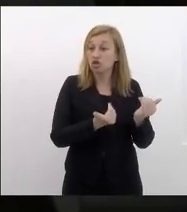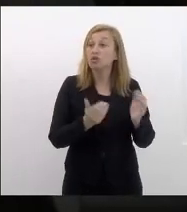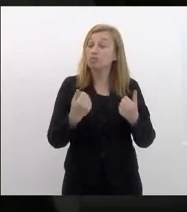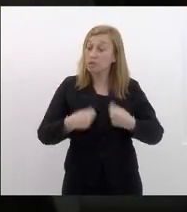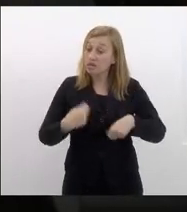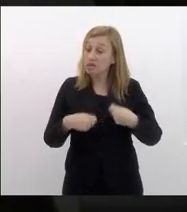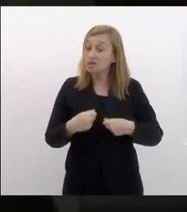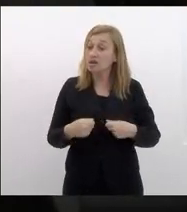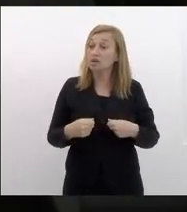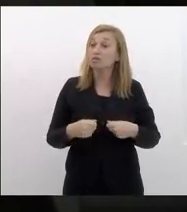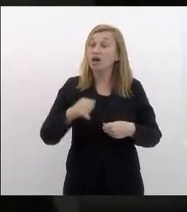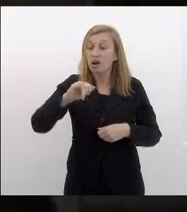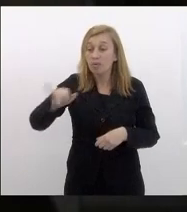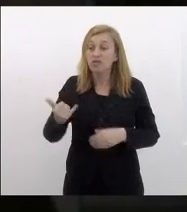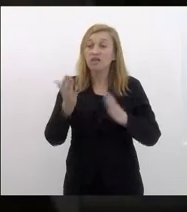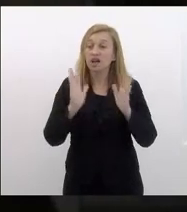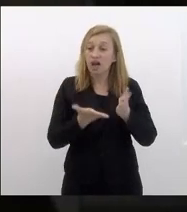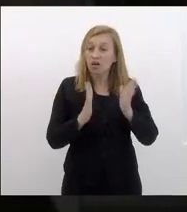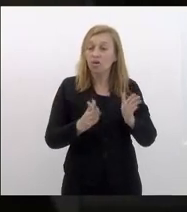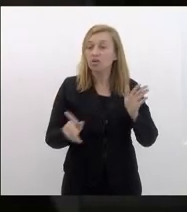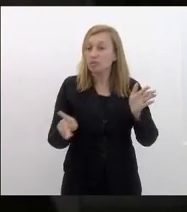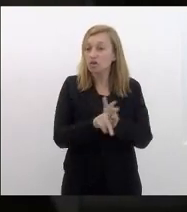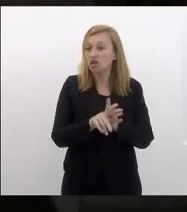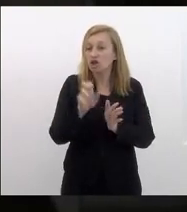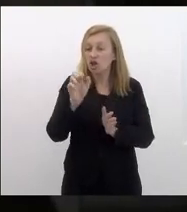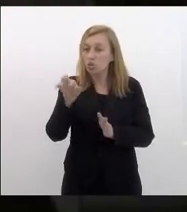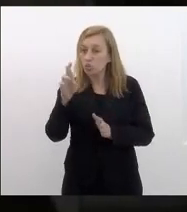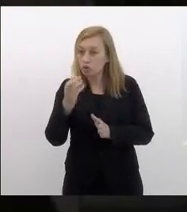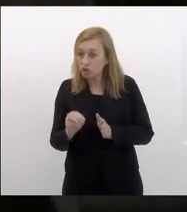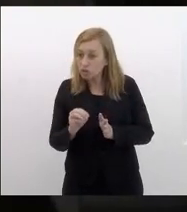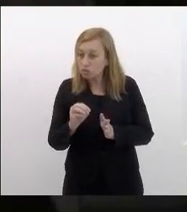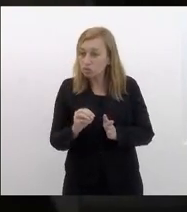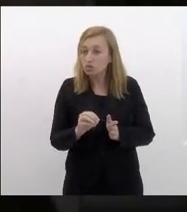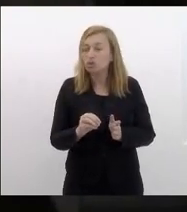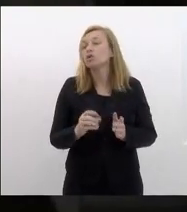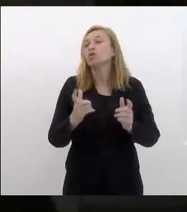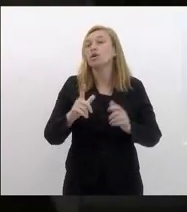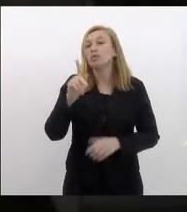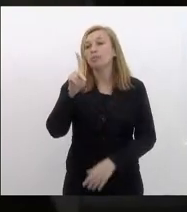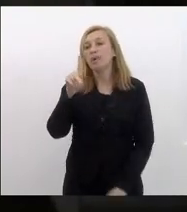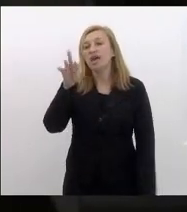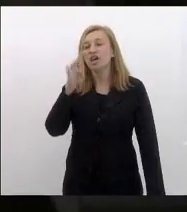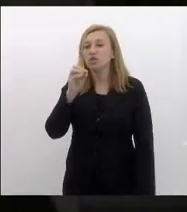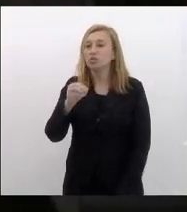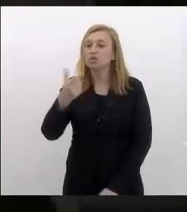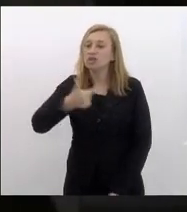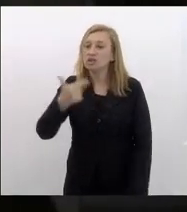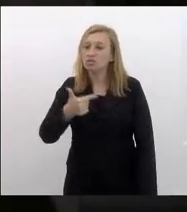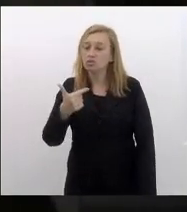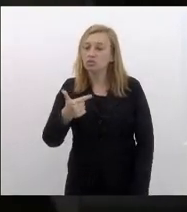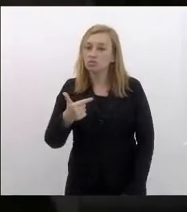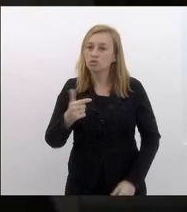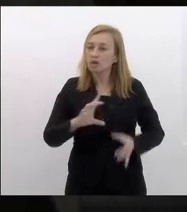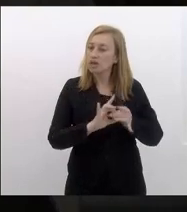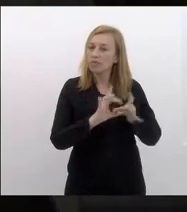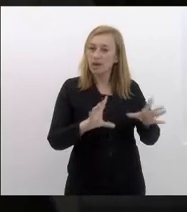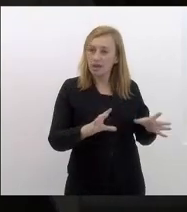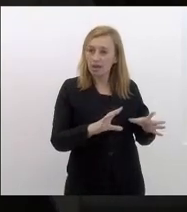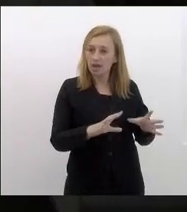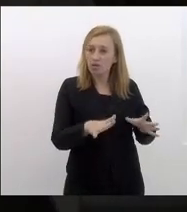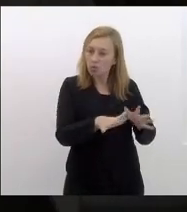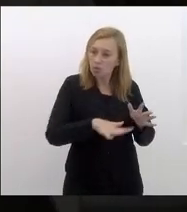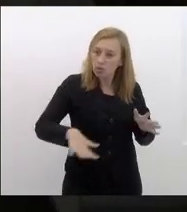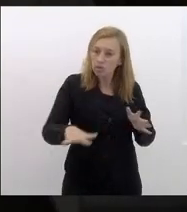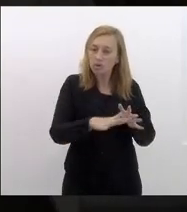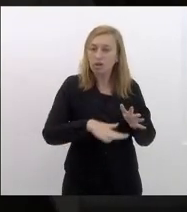projeto peorico garantir a sessão definitiva da área ocupada pelo Pedro II de Niterói para o Pedro II e consolidando a parceria e